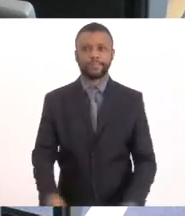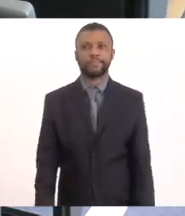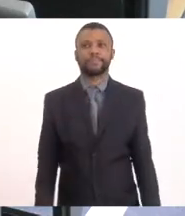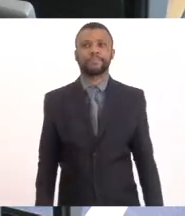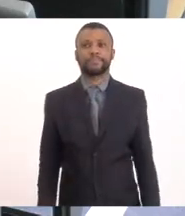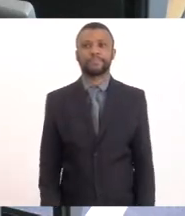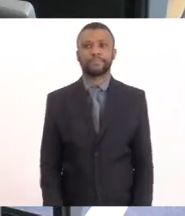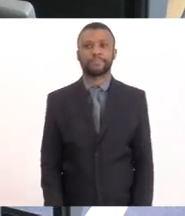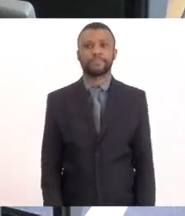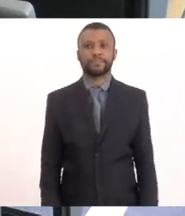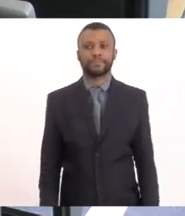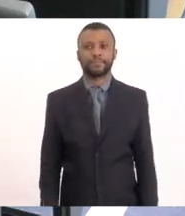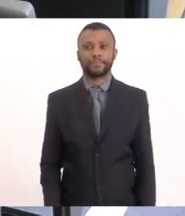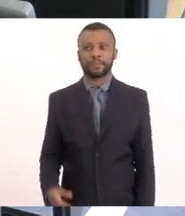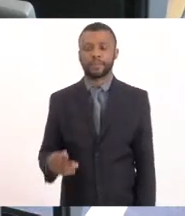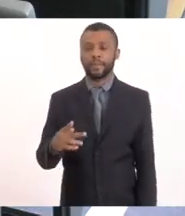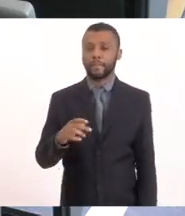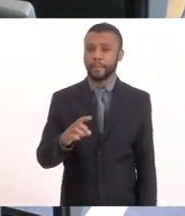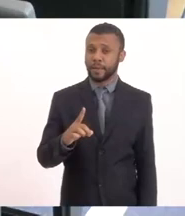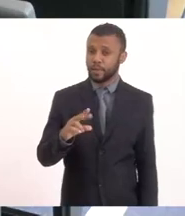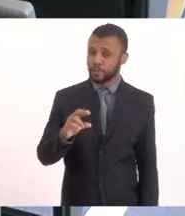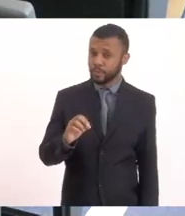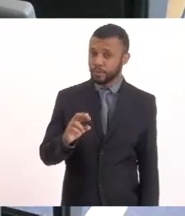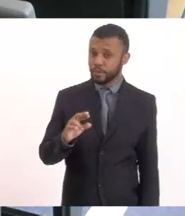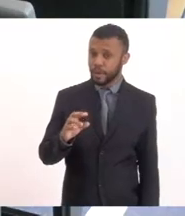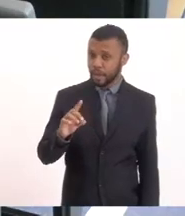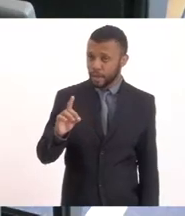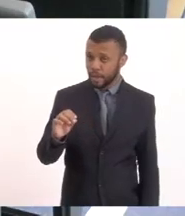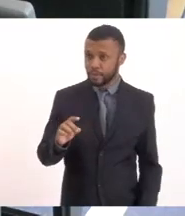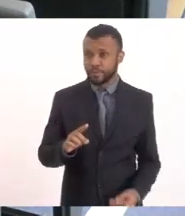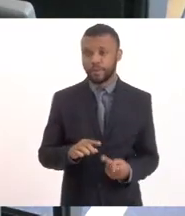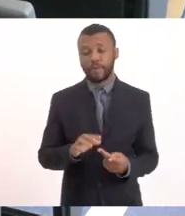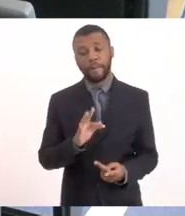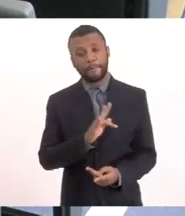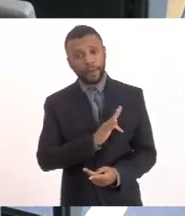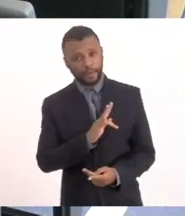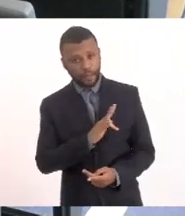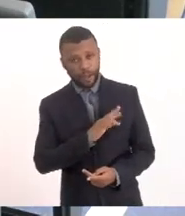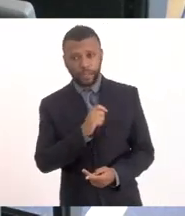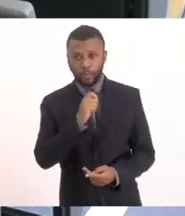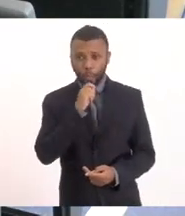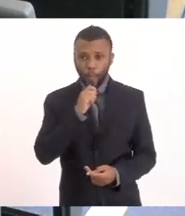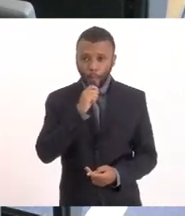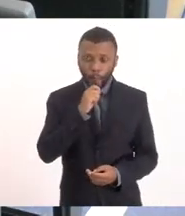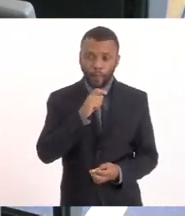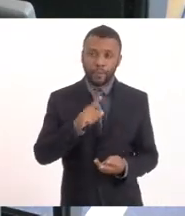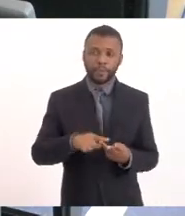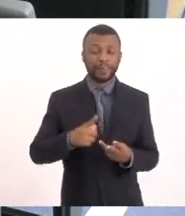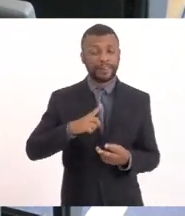Pedro Ricardo Deputado de Saquarema Marta Rocha Não chegou Está com o seu assessor